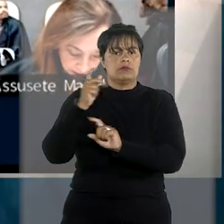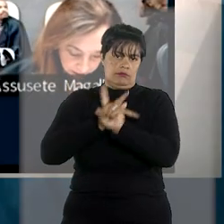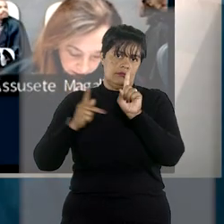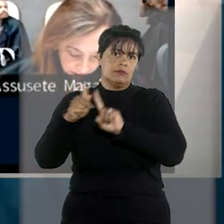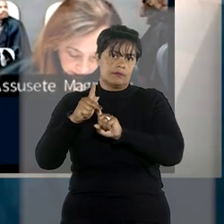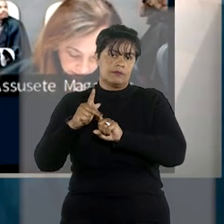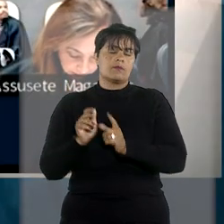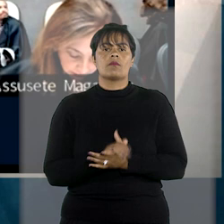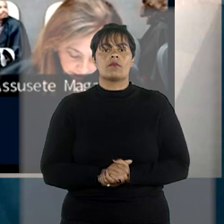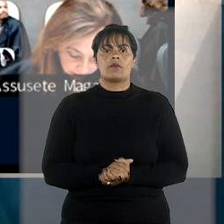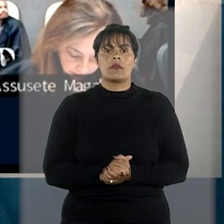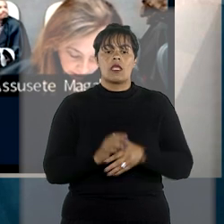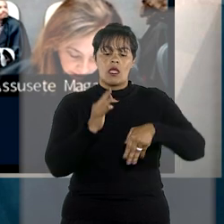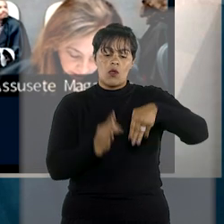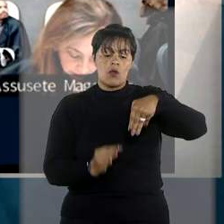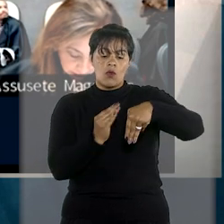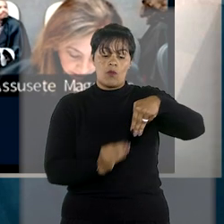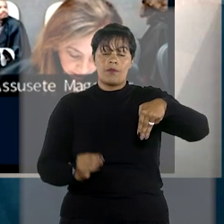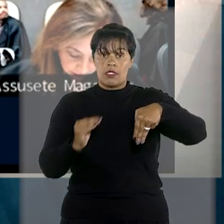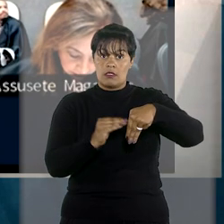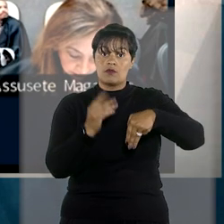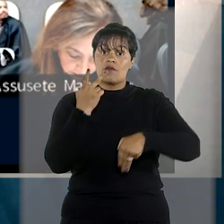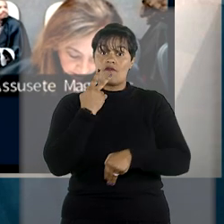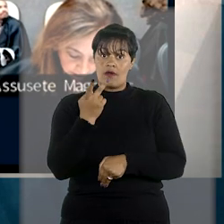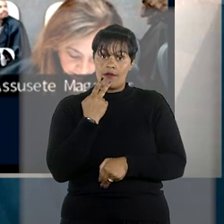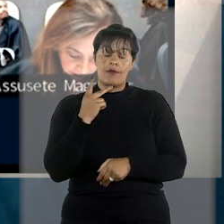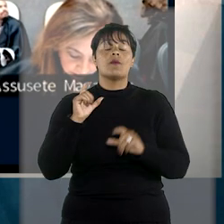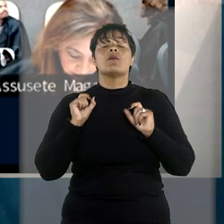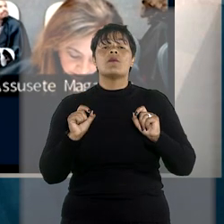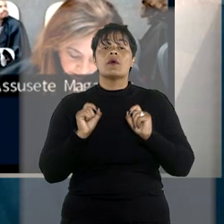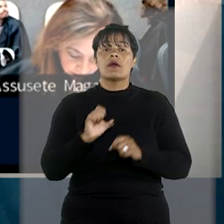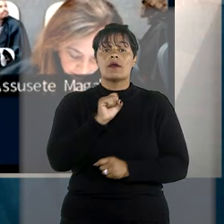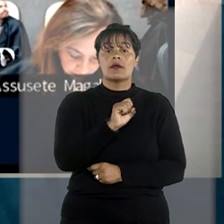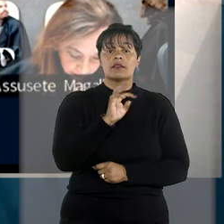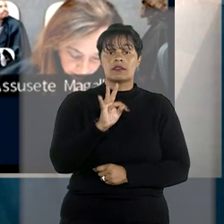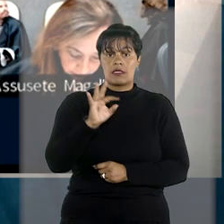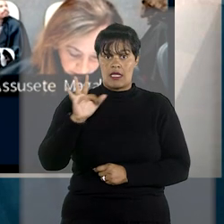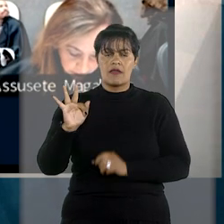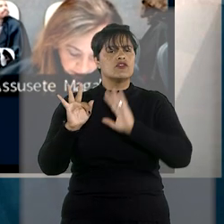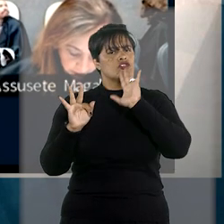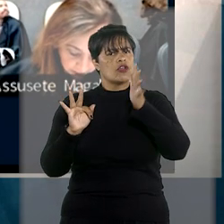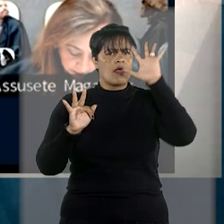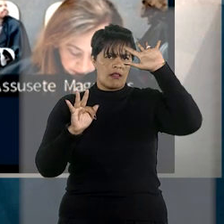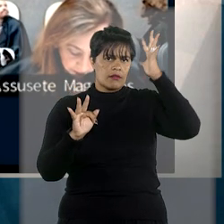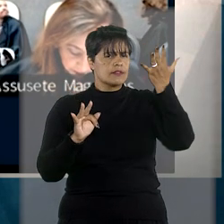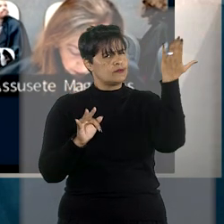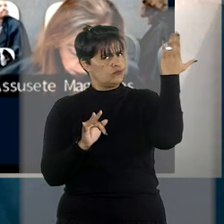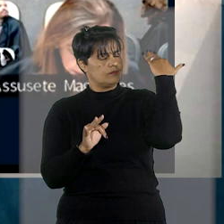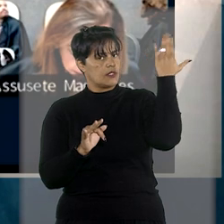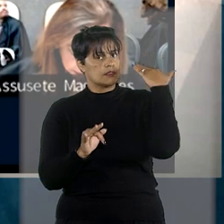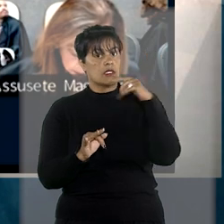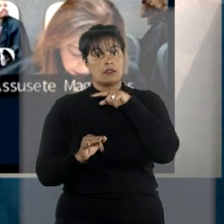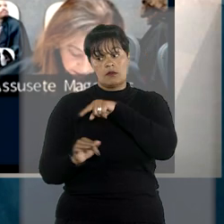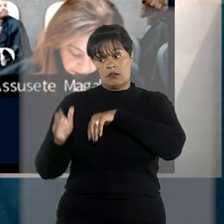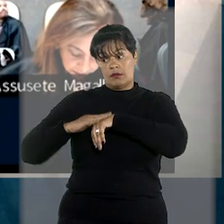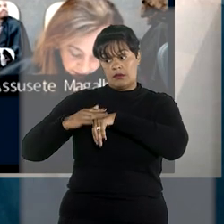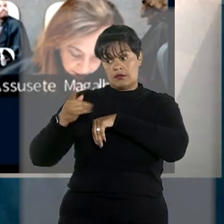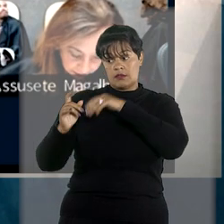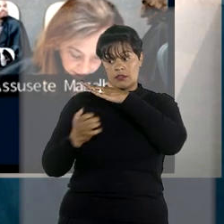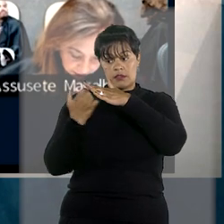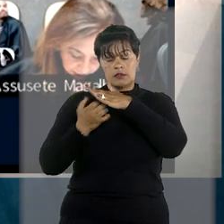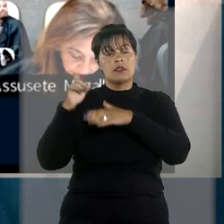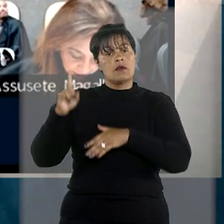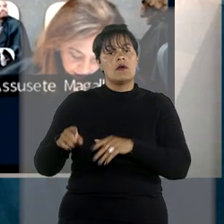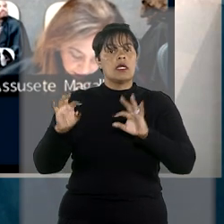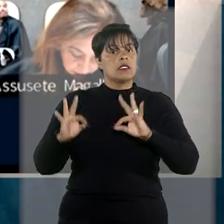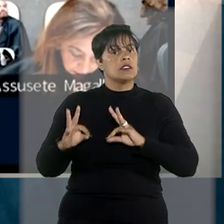Faria lembrou que o Supremo Tribunal Federal já fixou tese de que a contribuição social a cargo do empregador incide sobre ganhos habituais